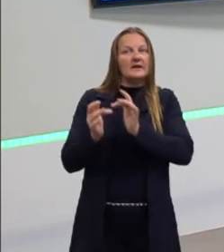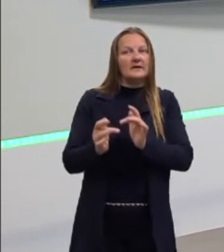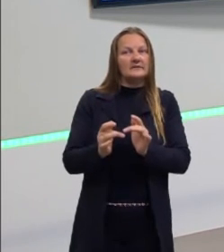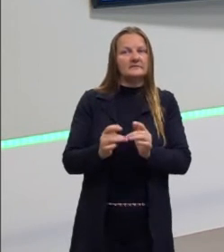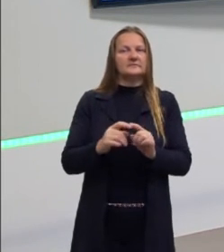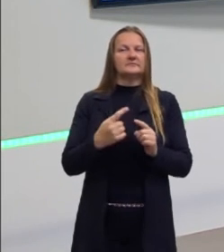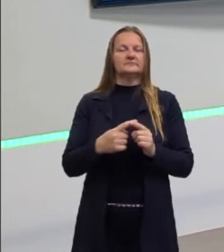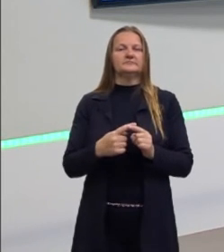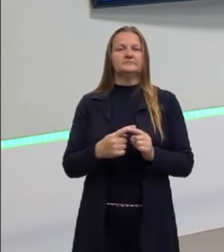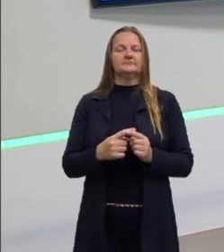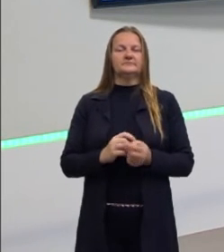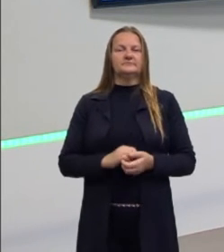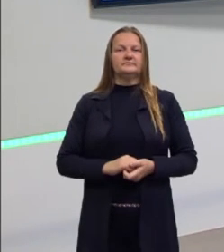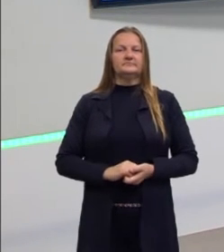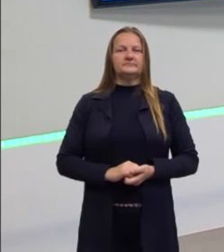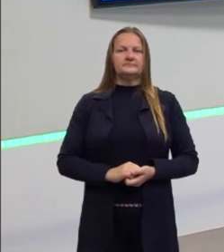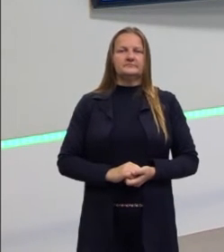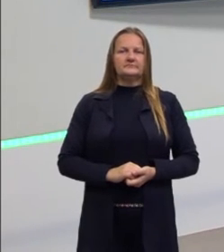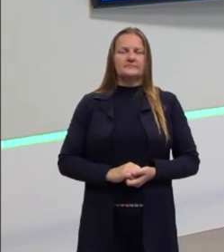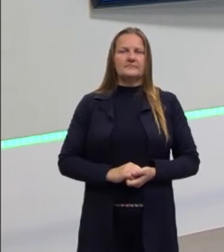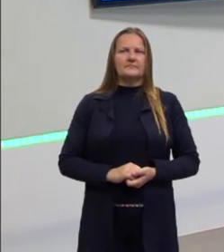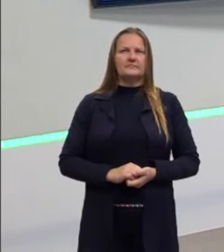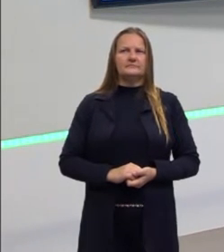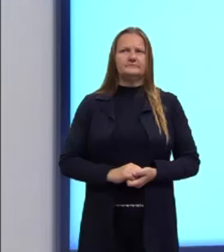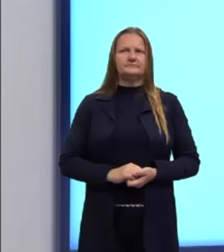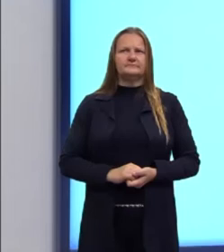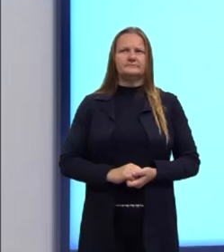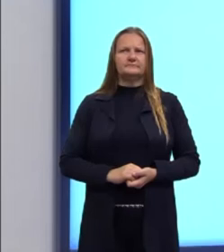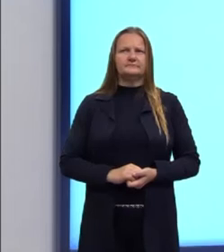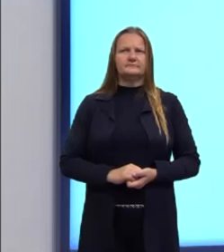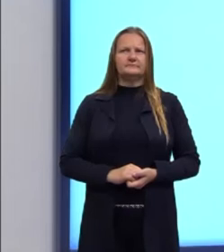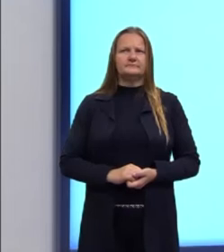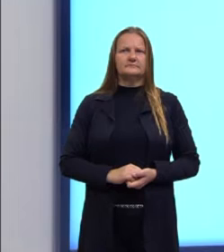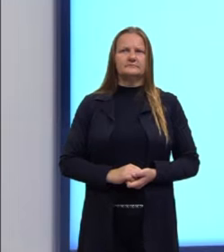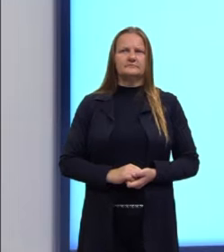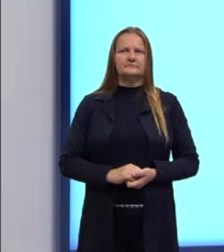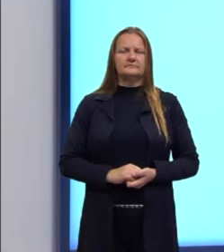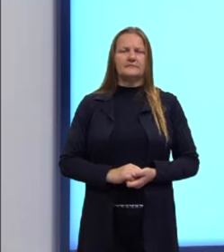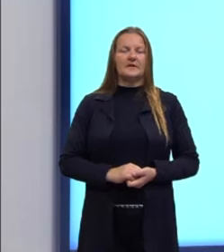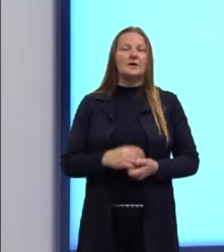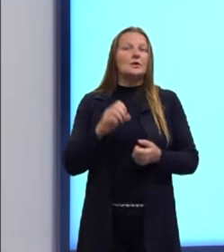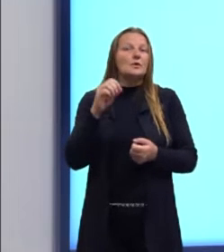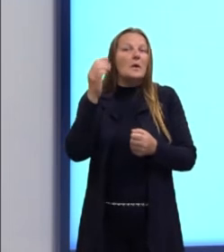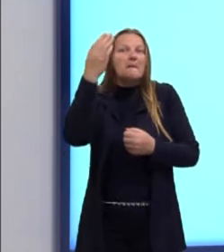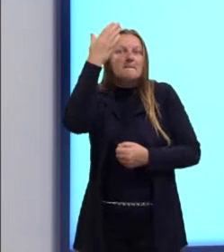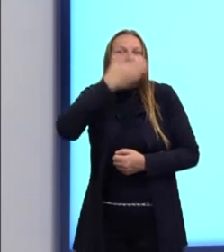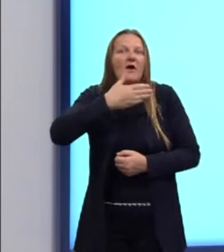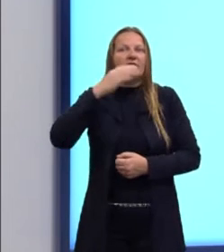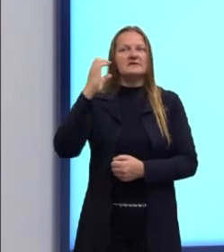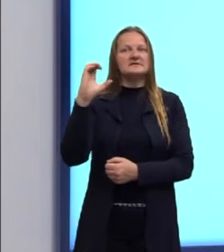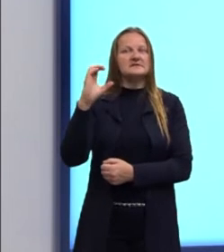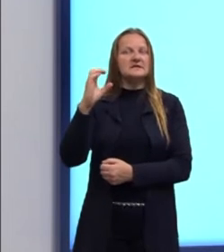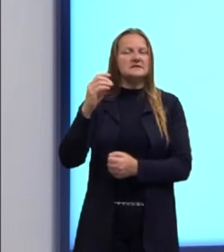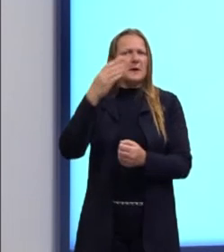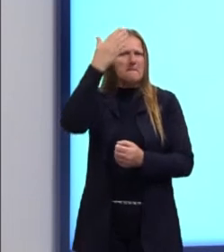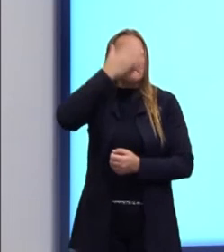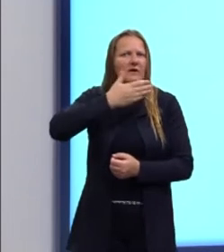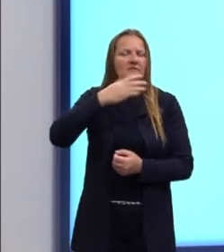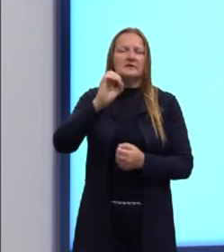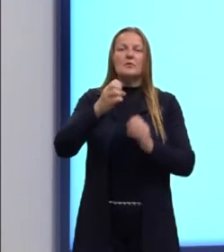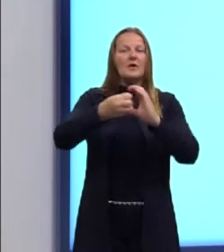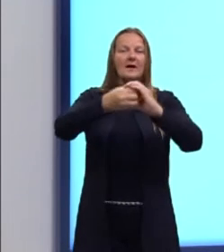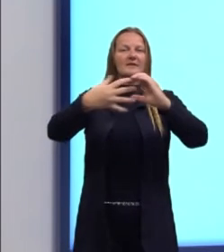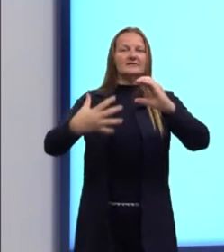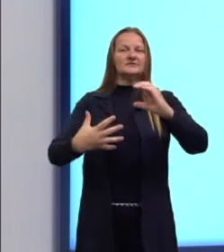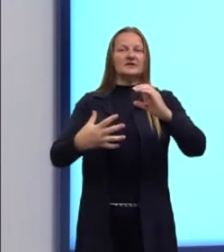de forma científica, vamos dizer assim. Não é o que o